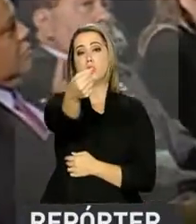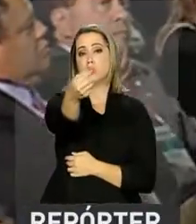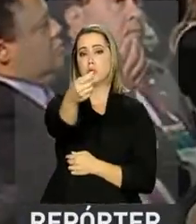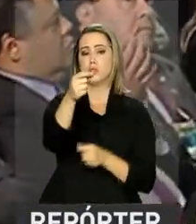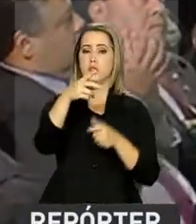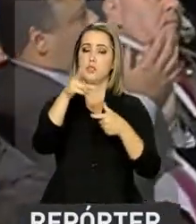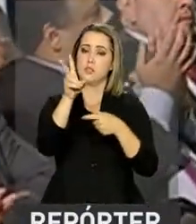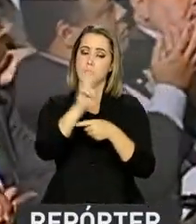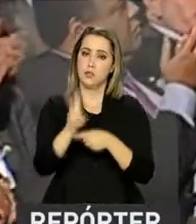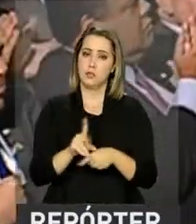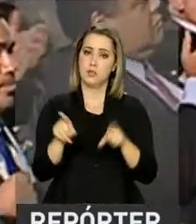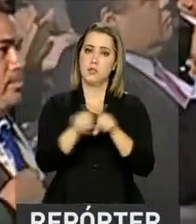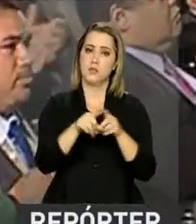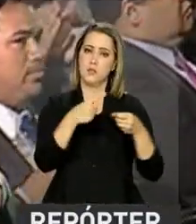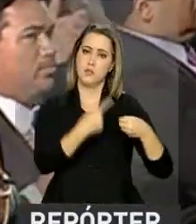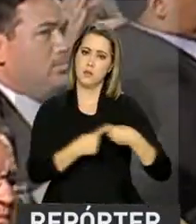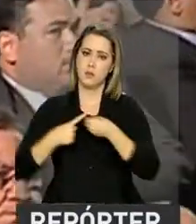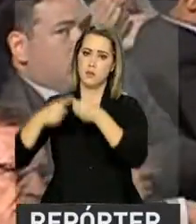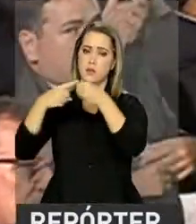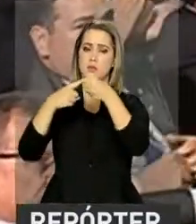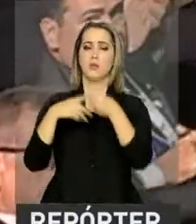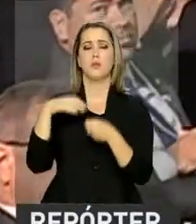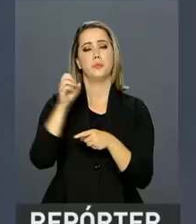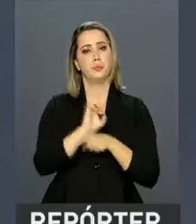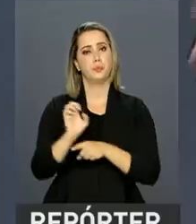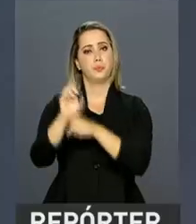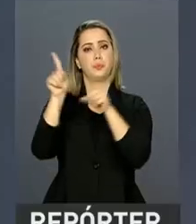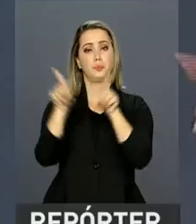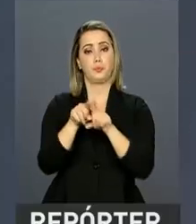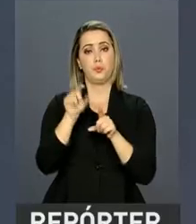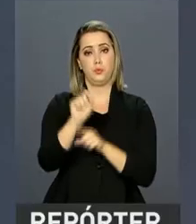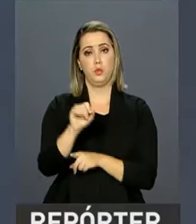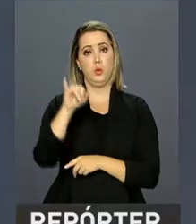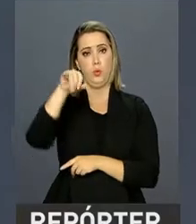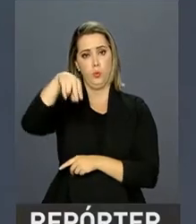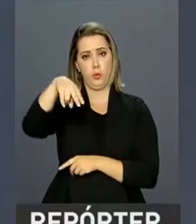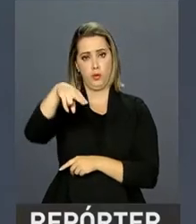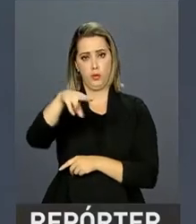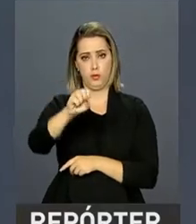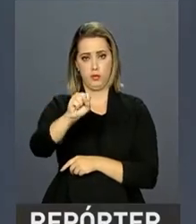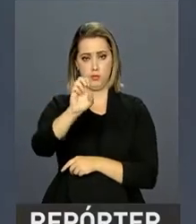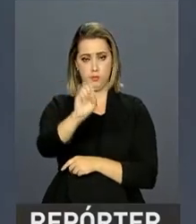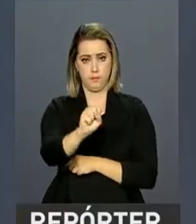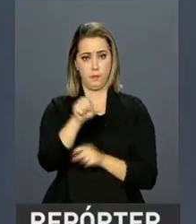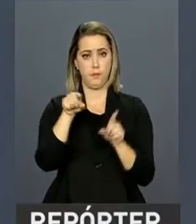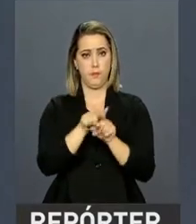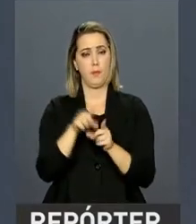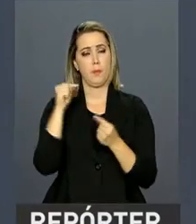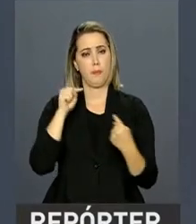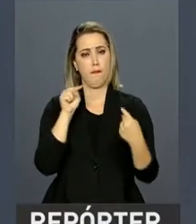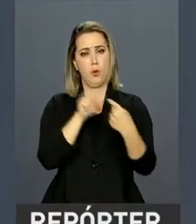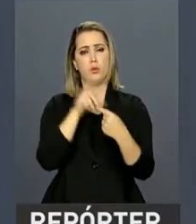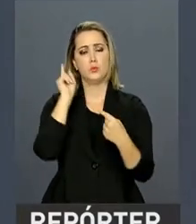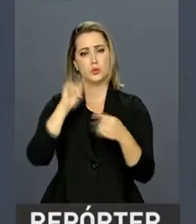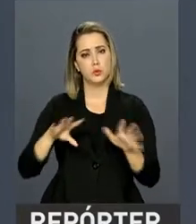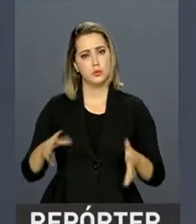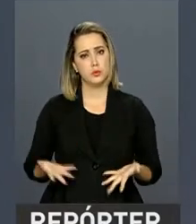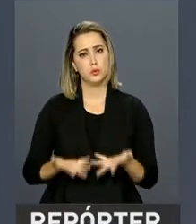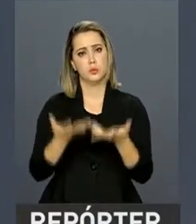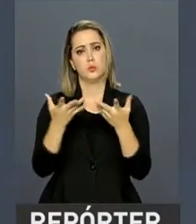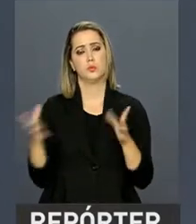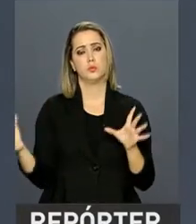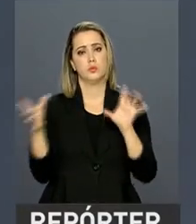e dos estados com a Previdência Social. De acordo com o presidente, a medida vai no sentido de promover o